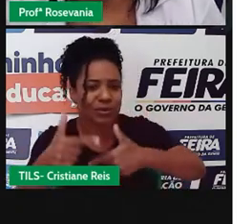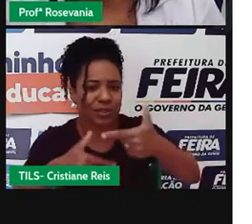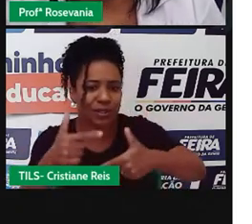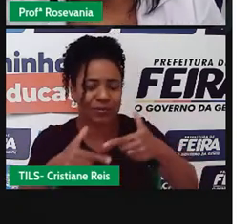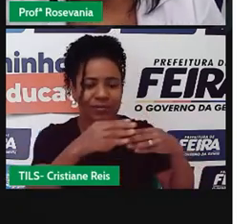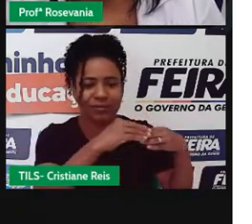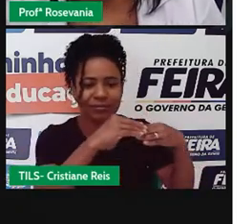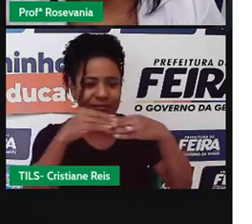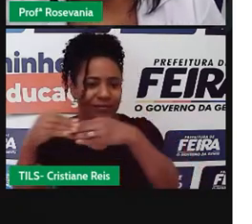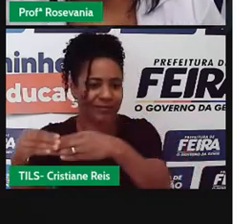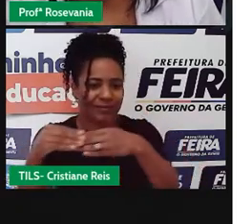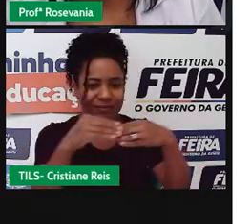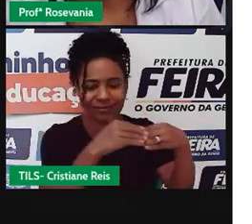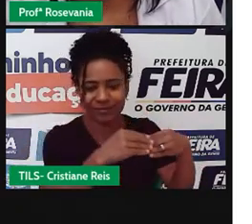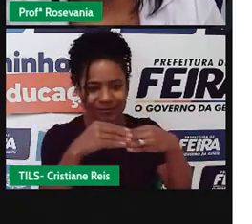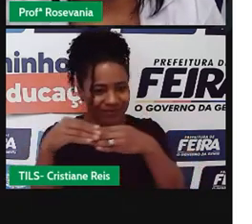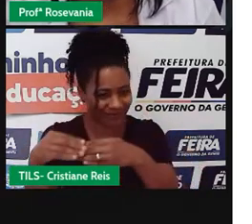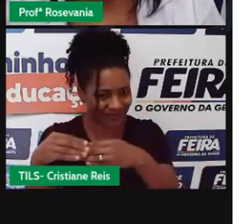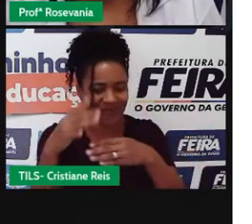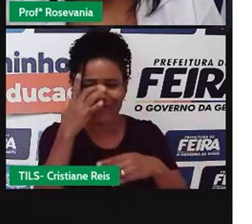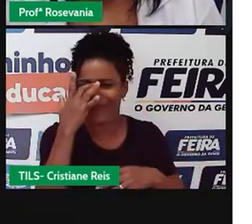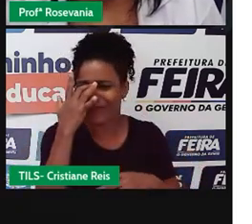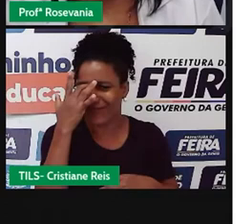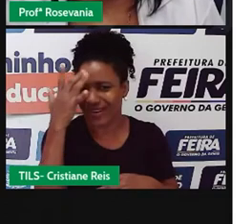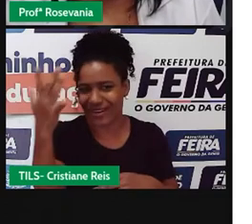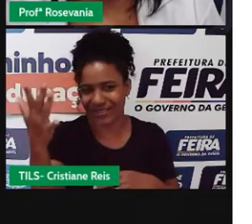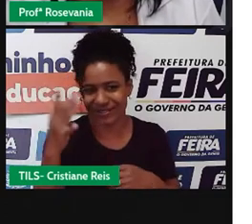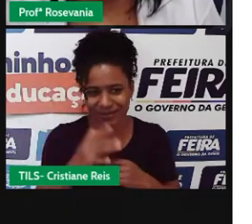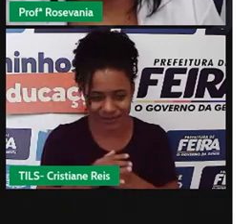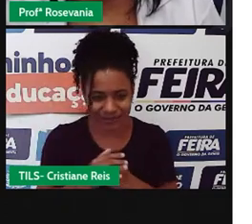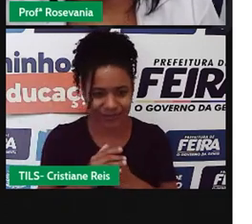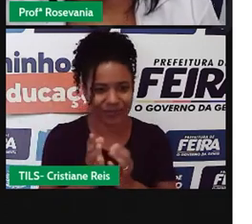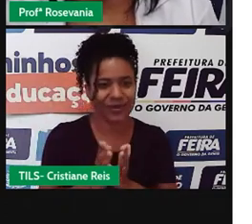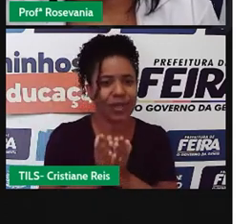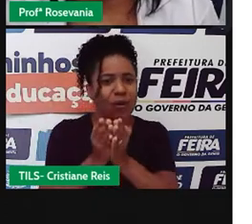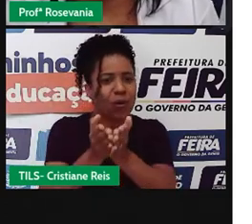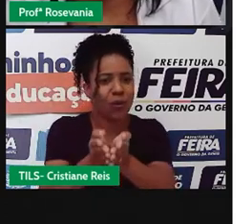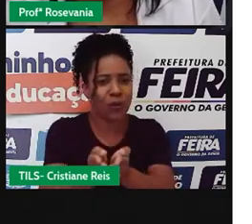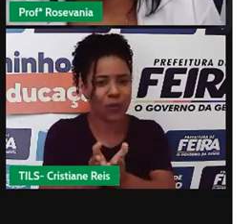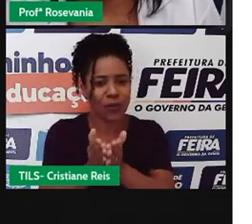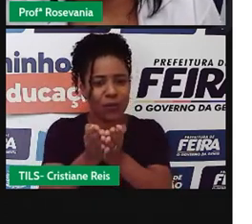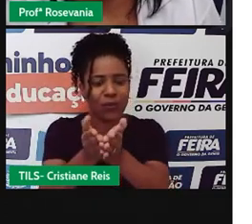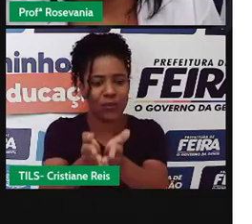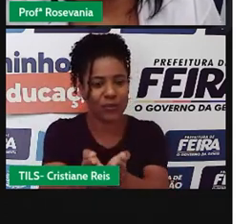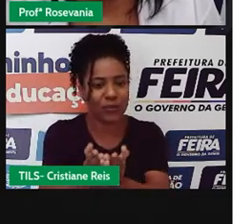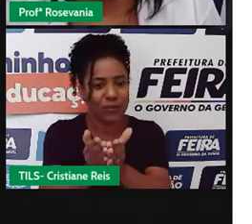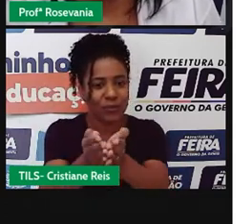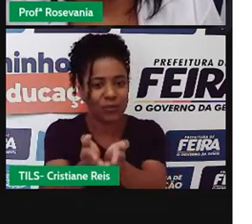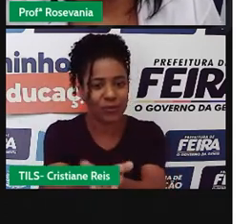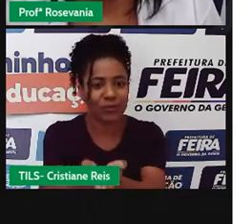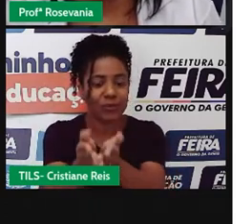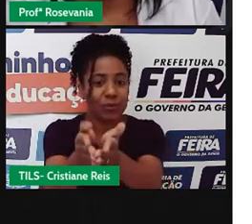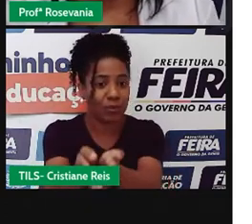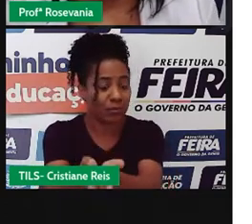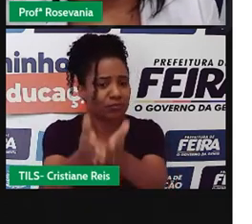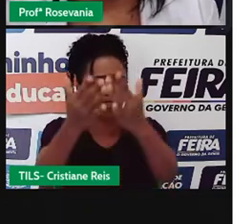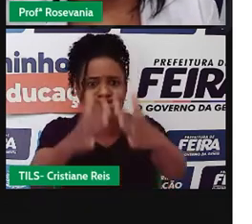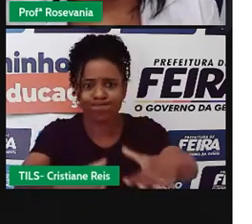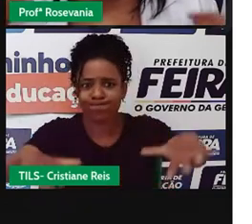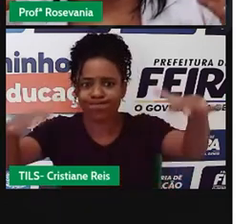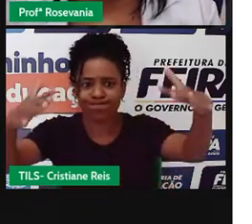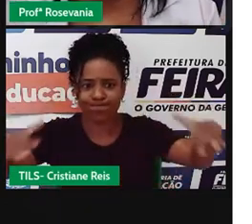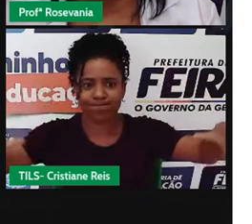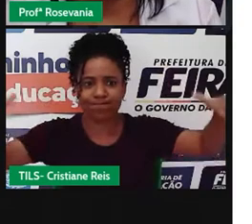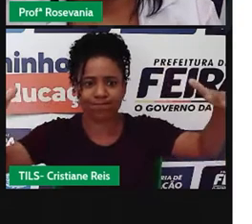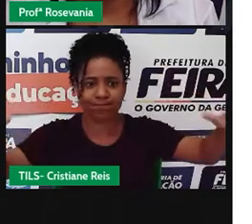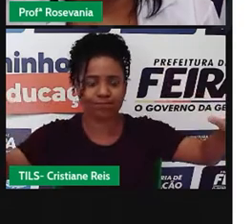facilmente, até porque quando você usa o transporte aquático, principalmente, né, nos oceanos para transportar, eles